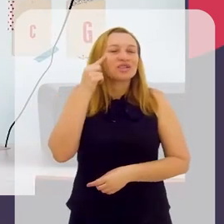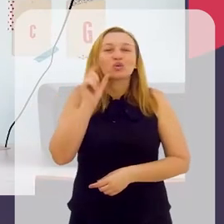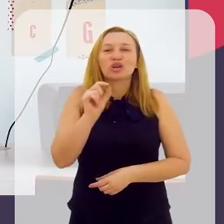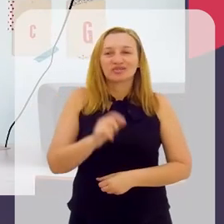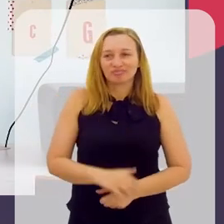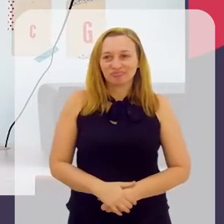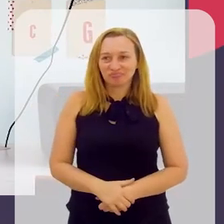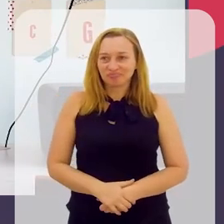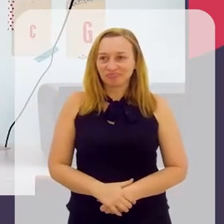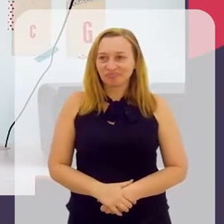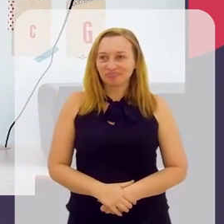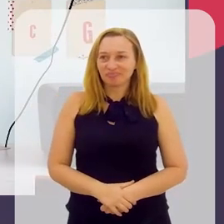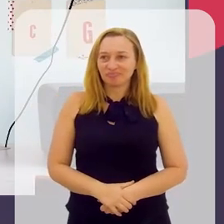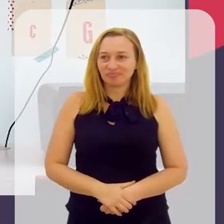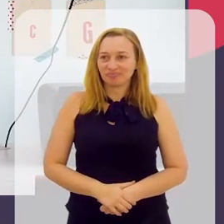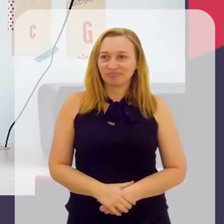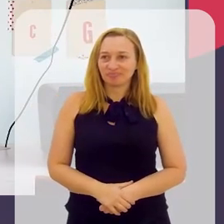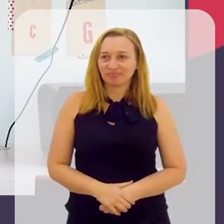pensa sobre isso?